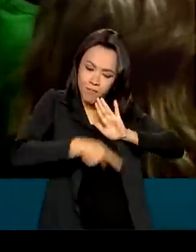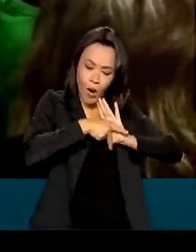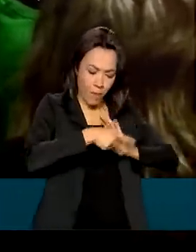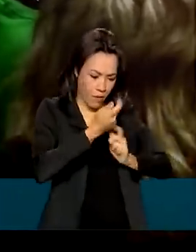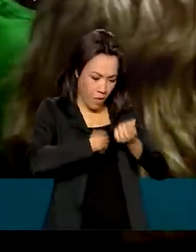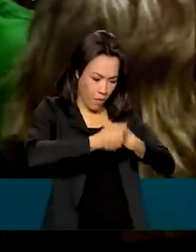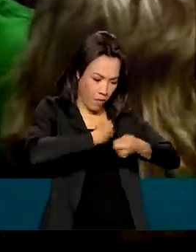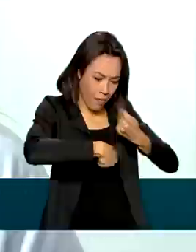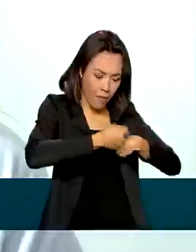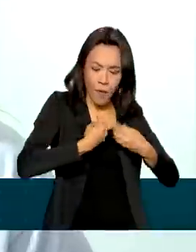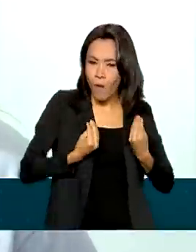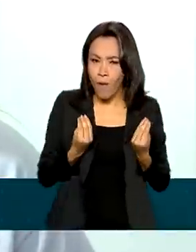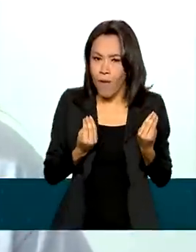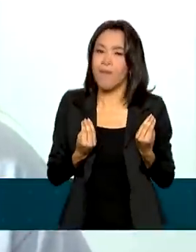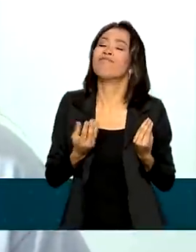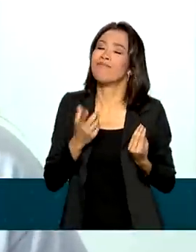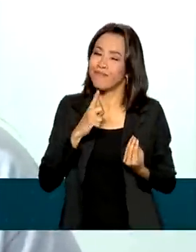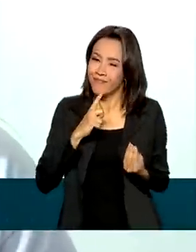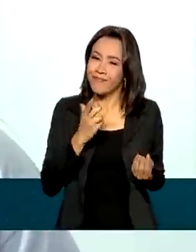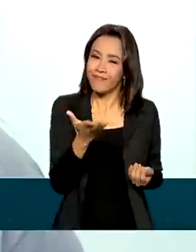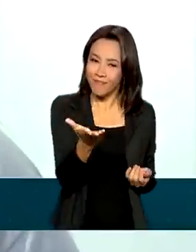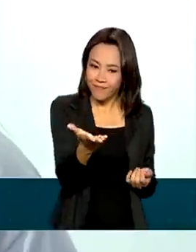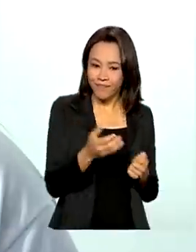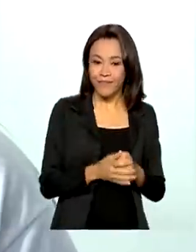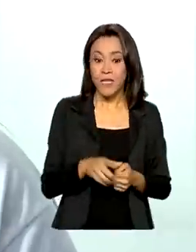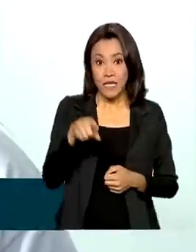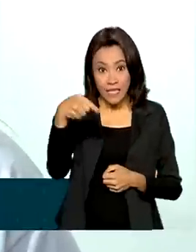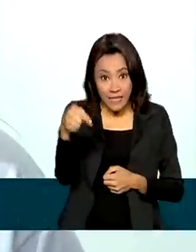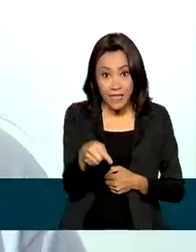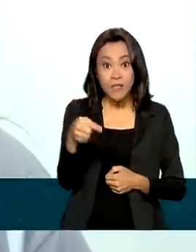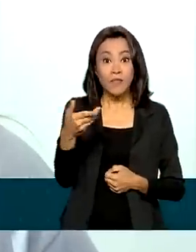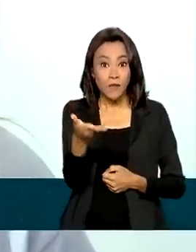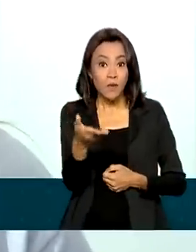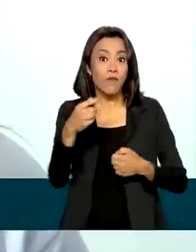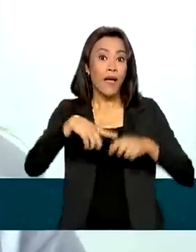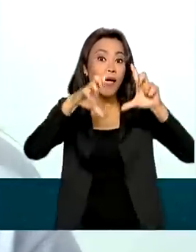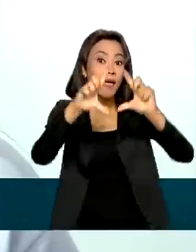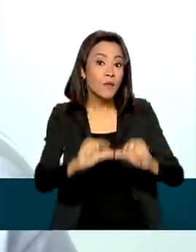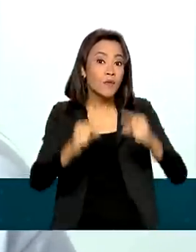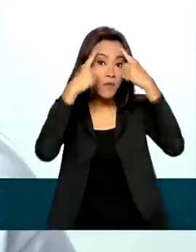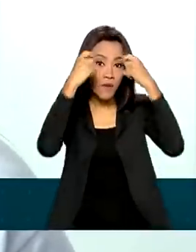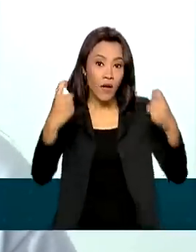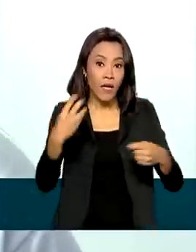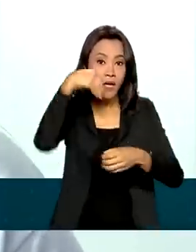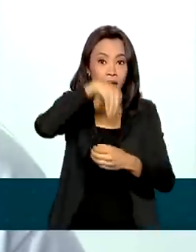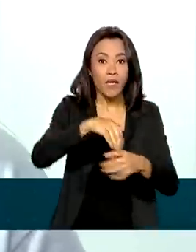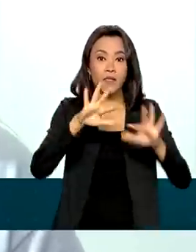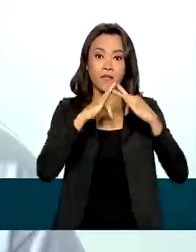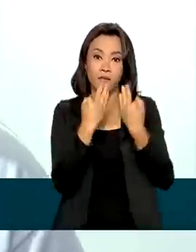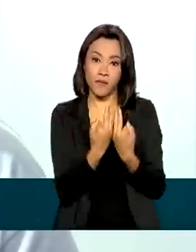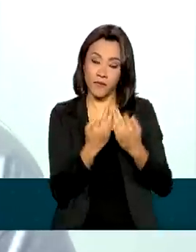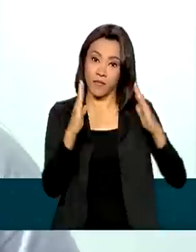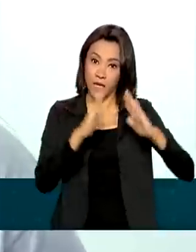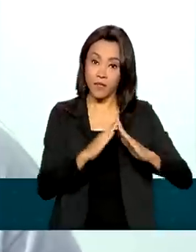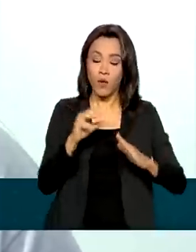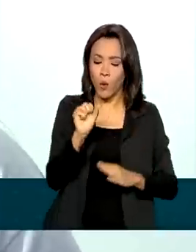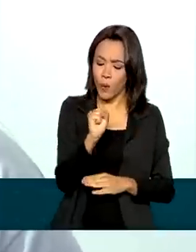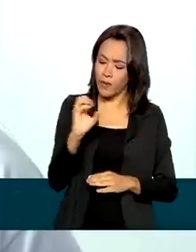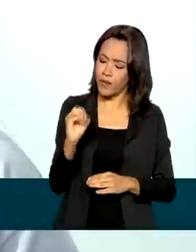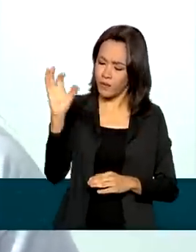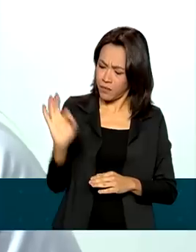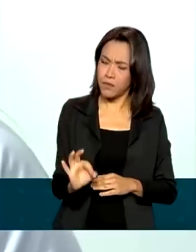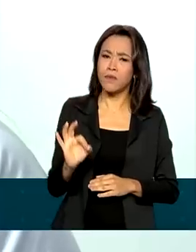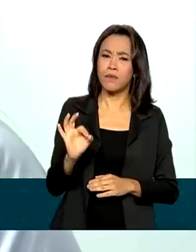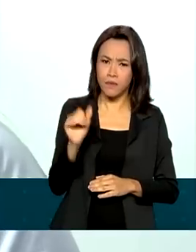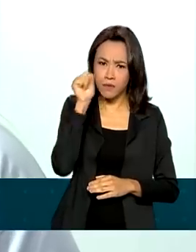gerenciar o dinheiro. Isso vai ajudar muito a reduzir a violência doméstica. Hoje, boa parte das mulheres, pelo menos 80% das mulheres que são vítimas de